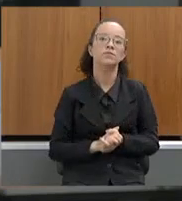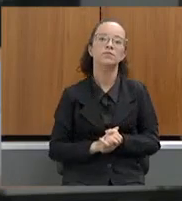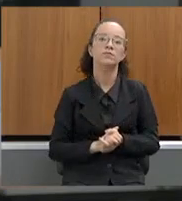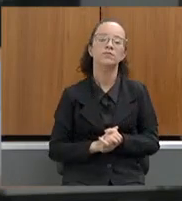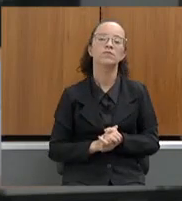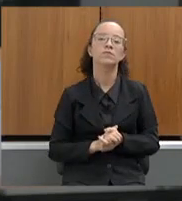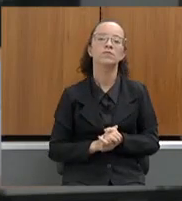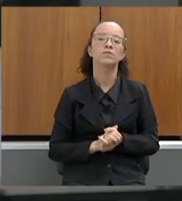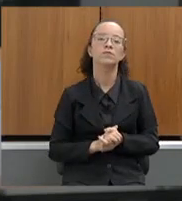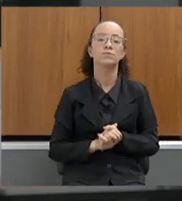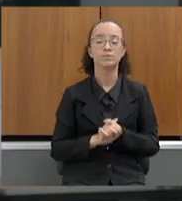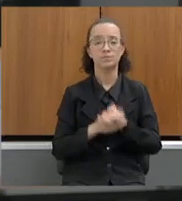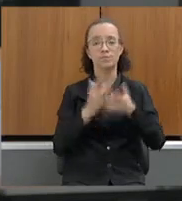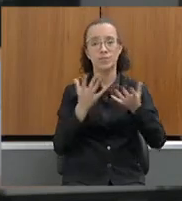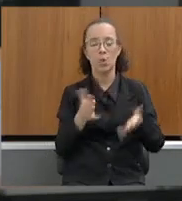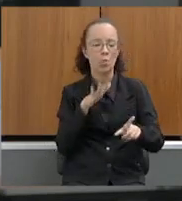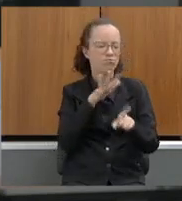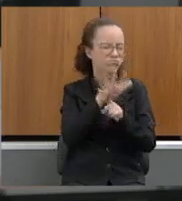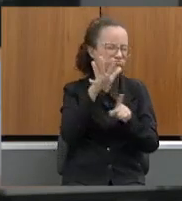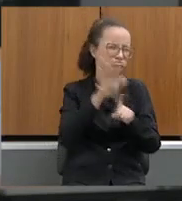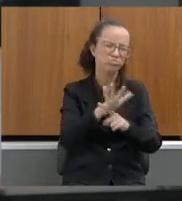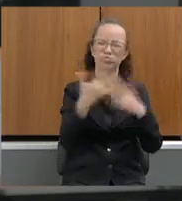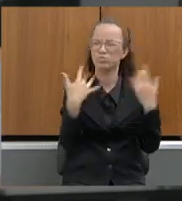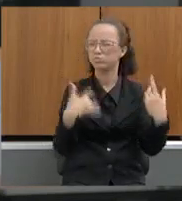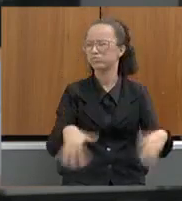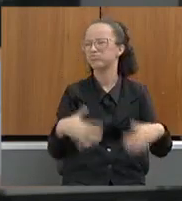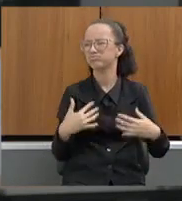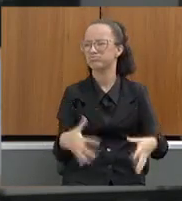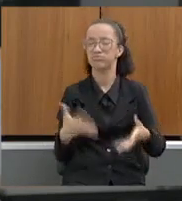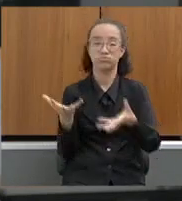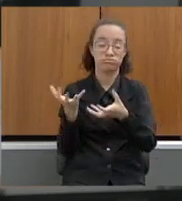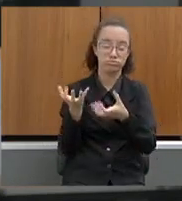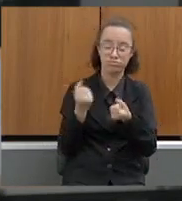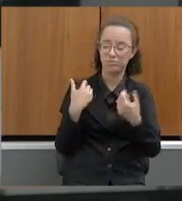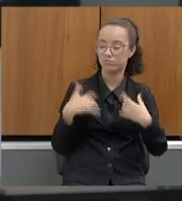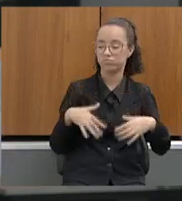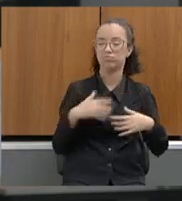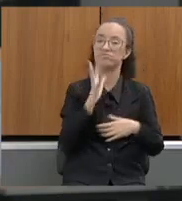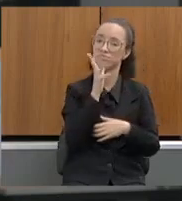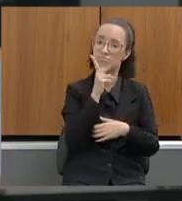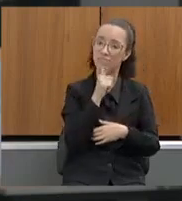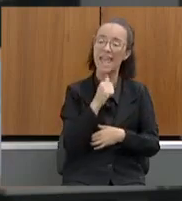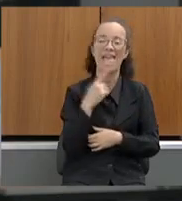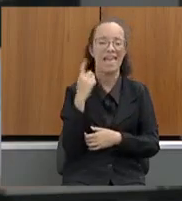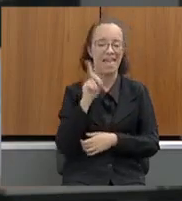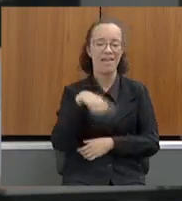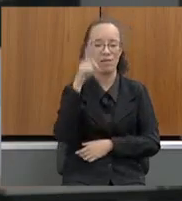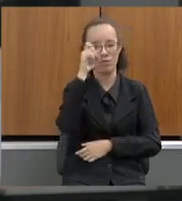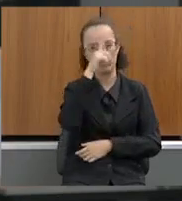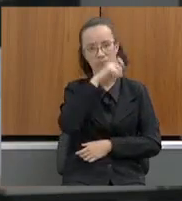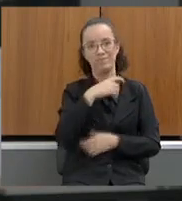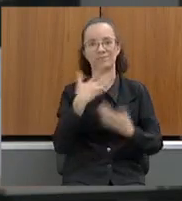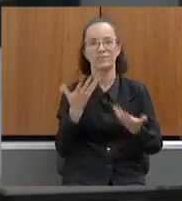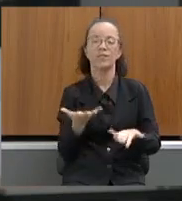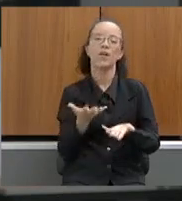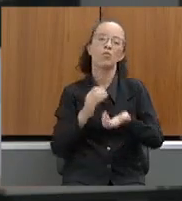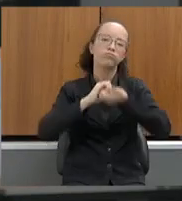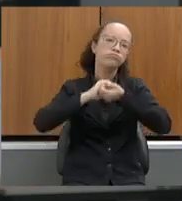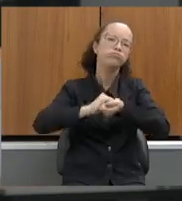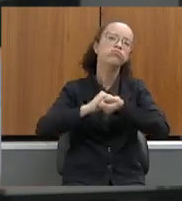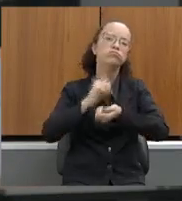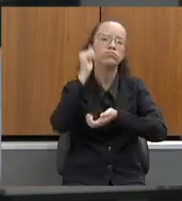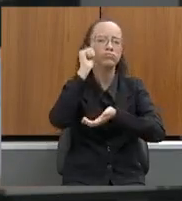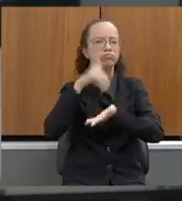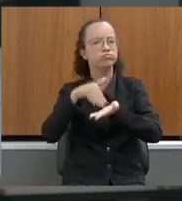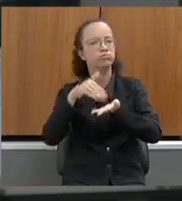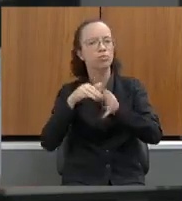carregada com realmente com muita demanda. Então, gente sabe a dificuldade que é. Então, eu quero já cumprimentar a secretária, todos